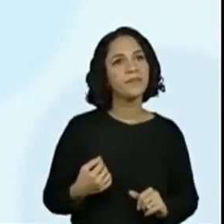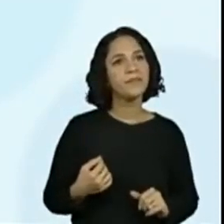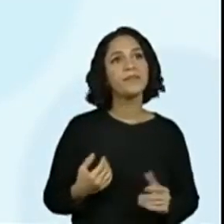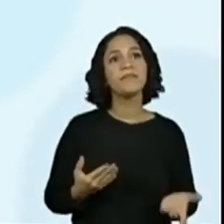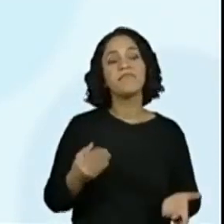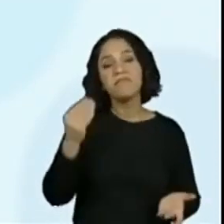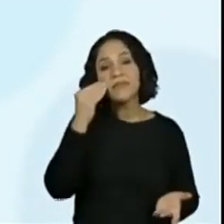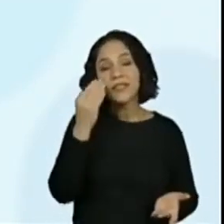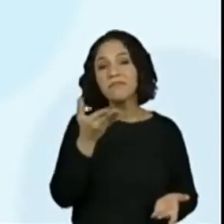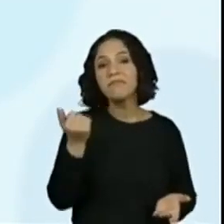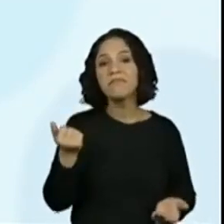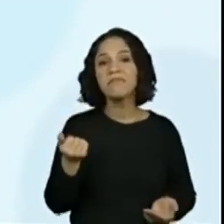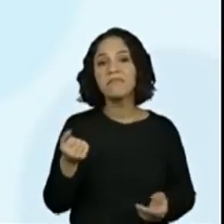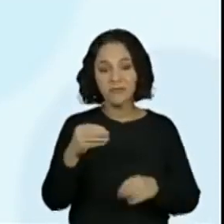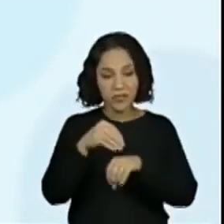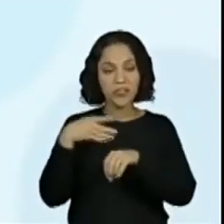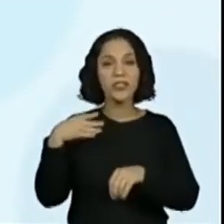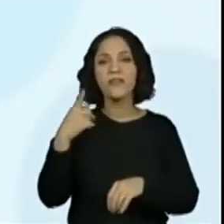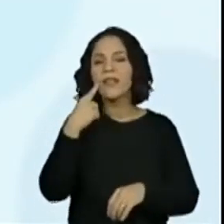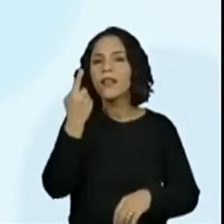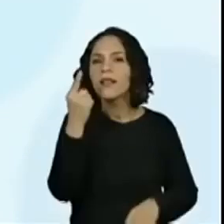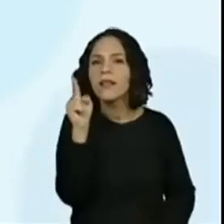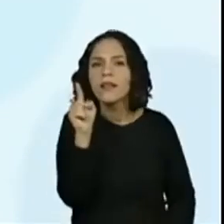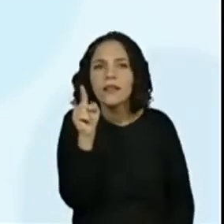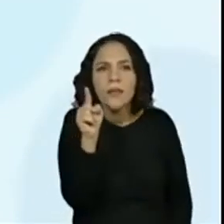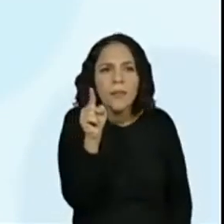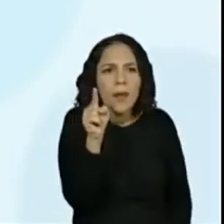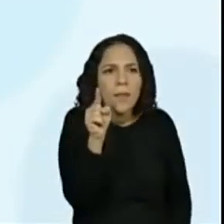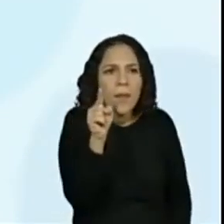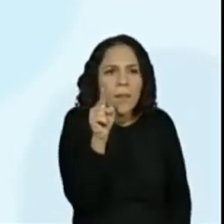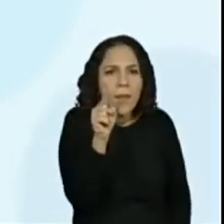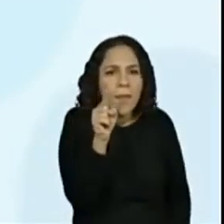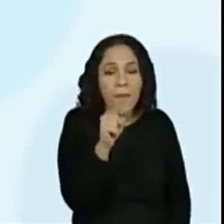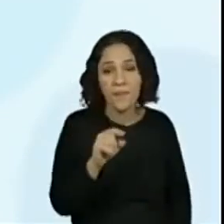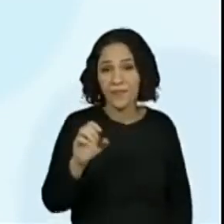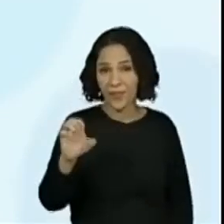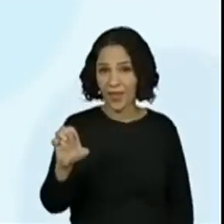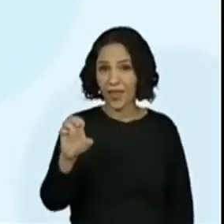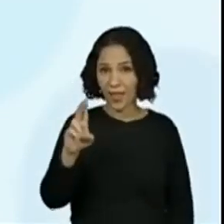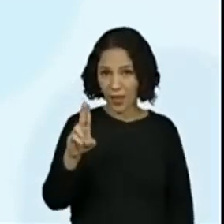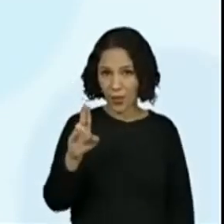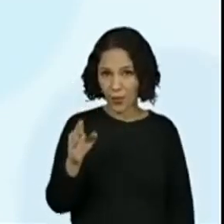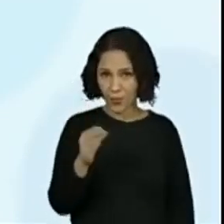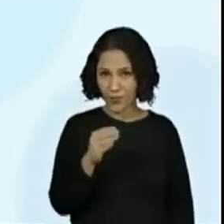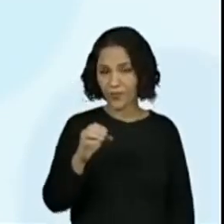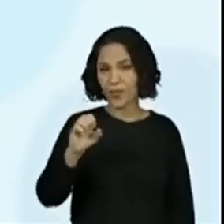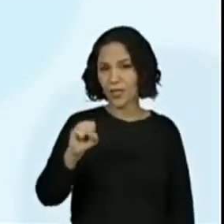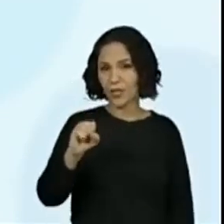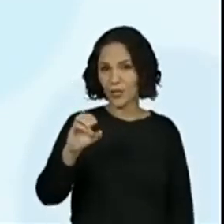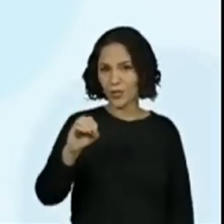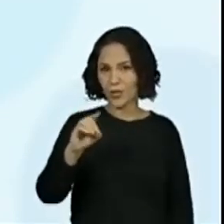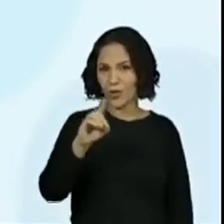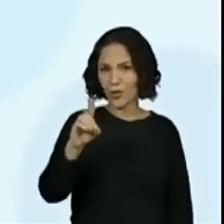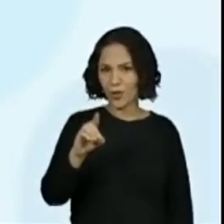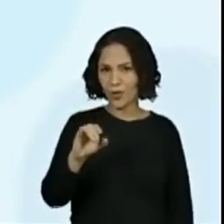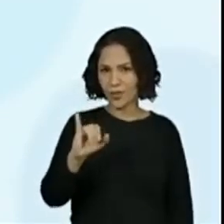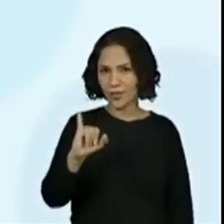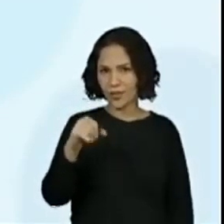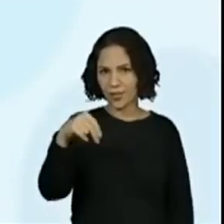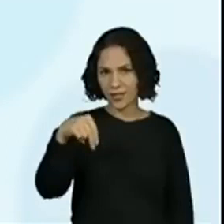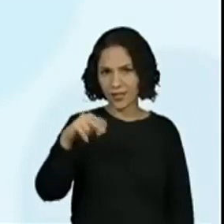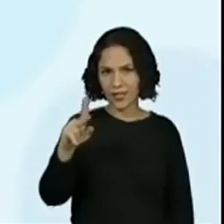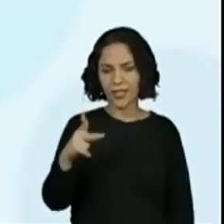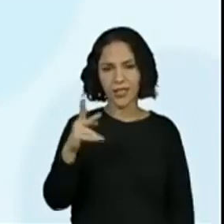Tenta aí já passar, né, vai passando o dedo e vai lendo. Eu, sozinho, canto bem. Vamos lá? Vamos